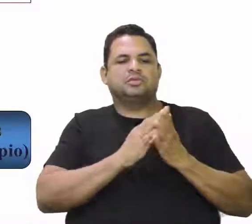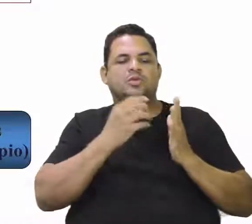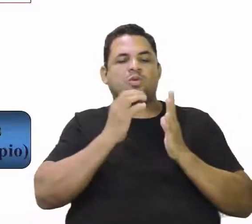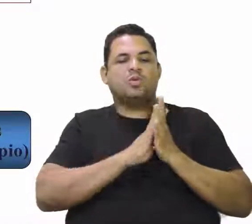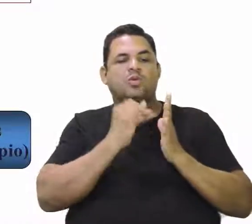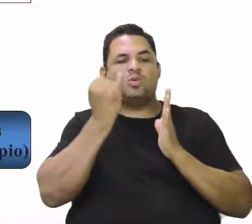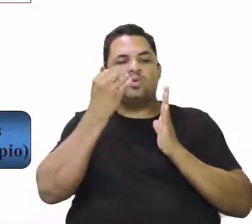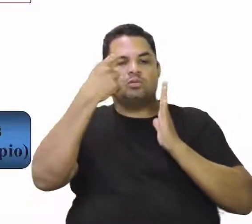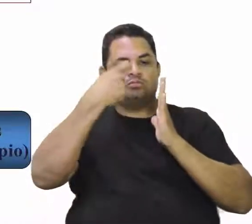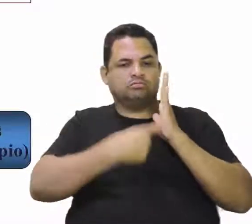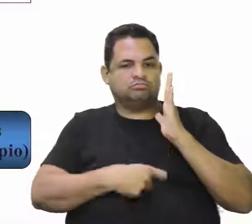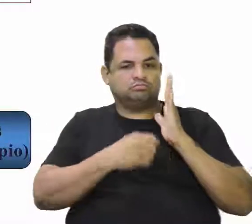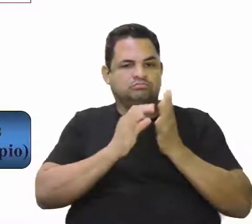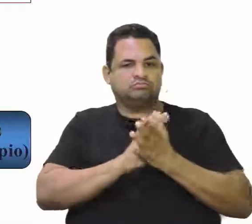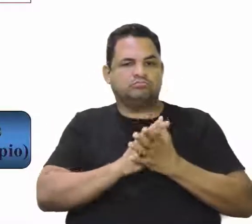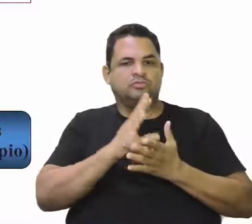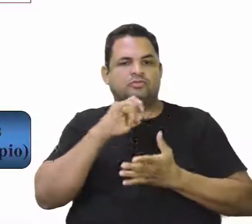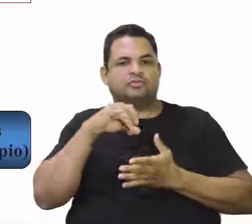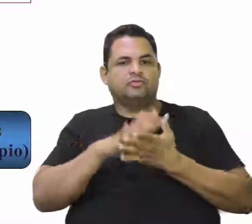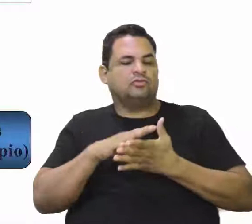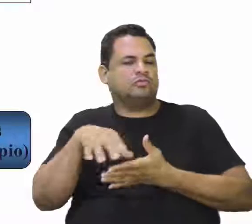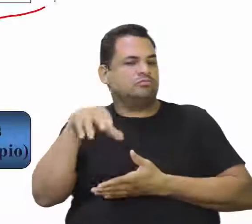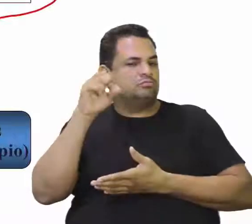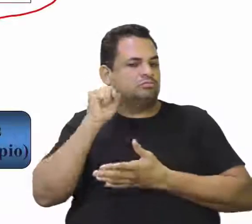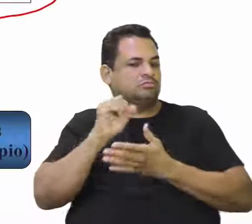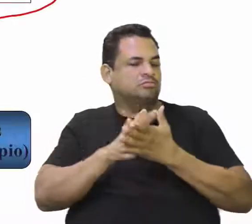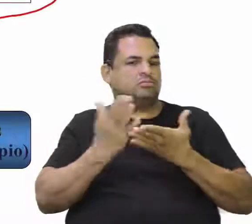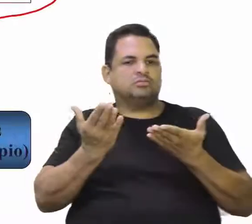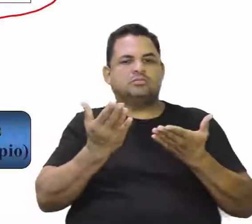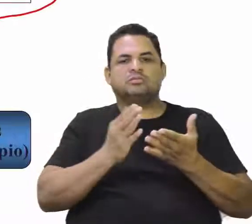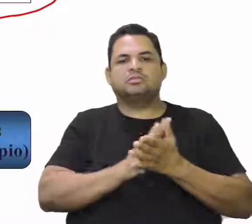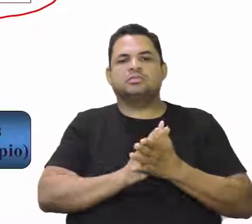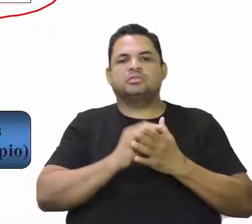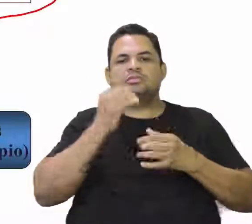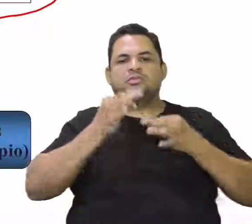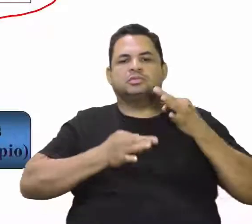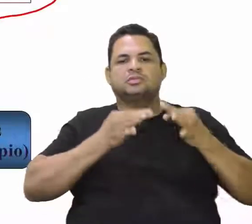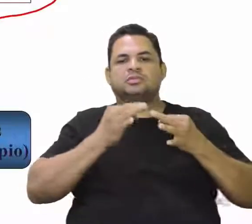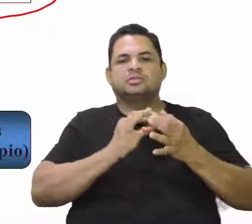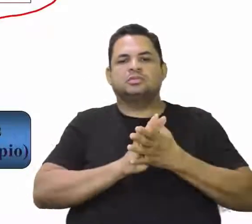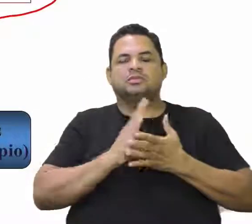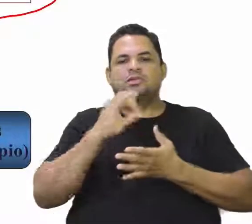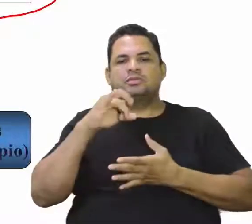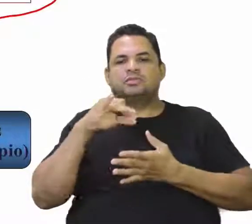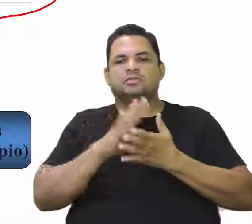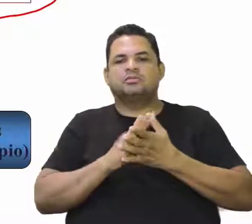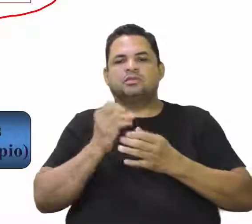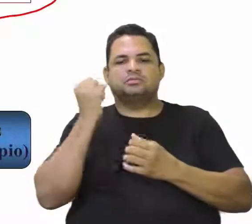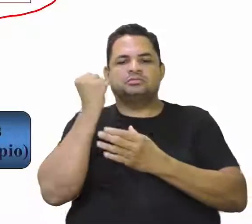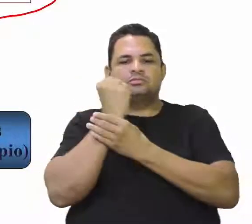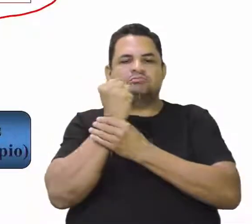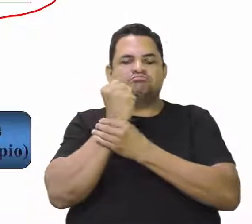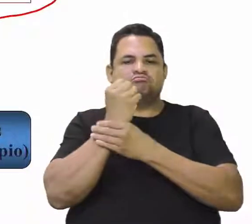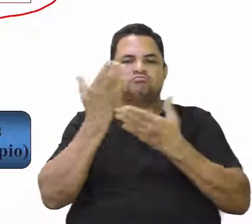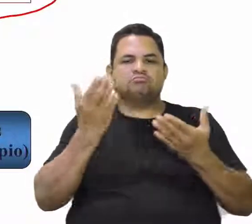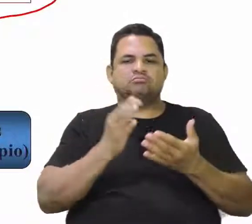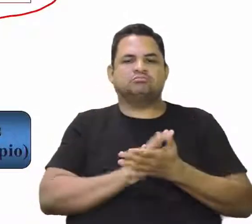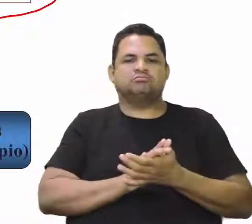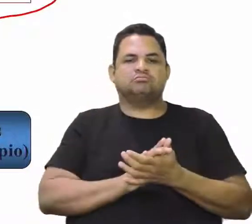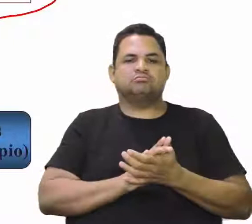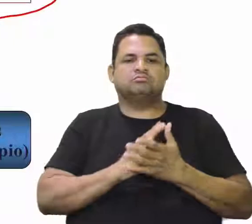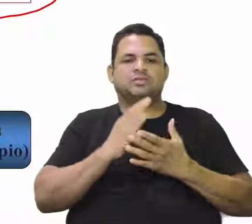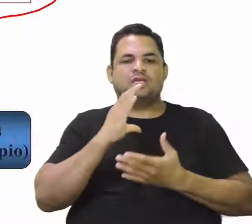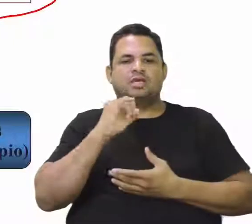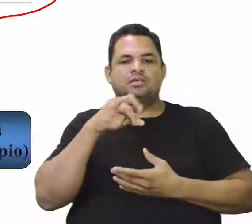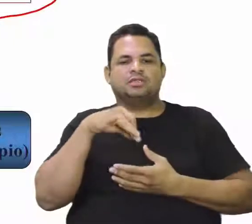ouvidor morro, que era responsável pela justiça, e o capitão morro, que era responsável pela segurança. E nas câmaras